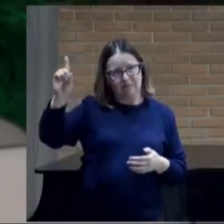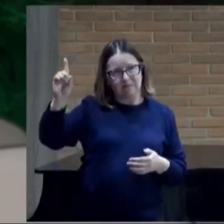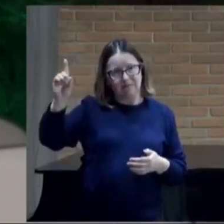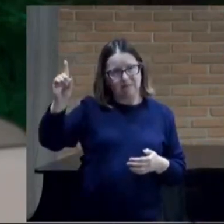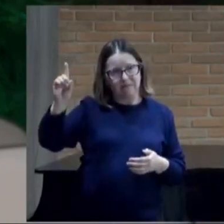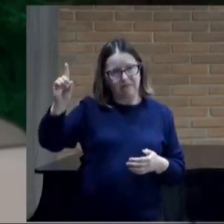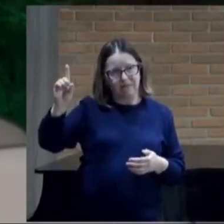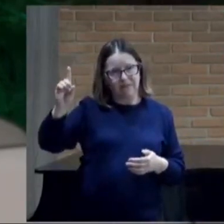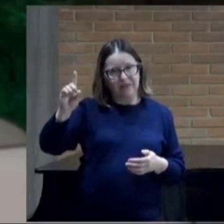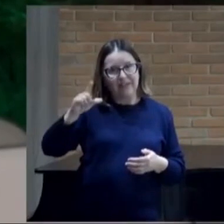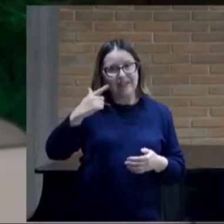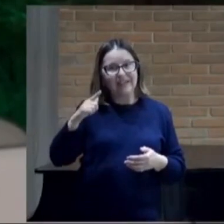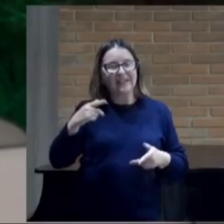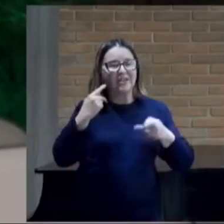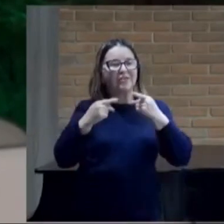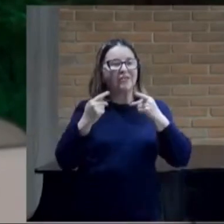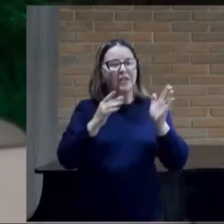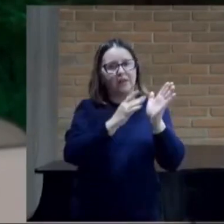Sem Jesus